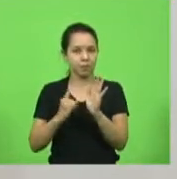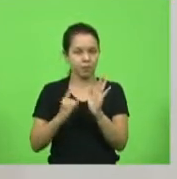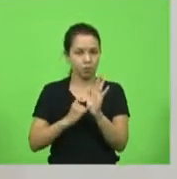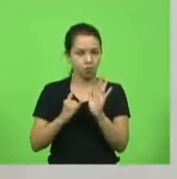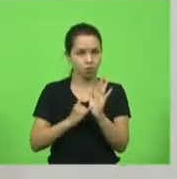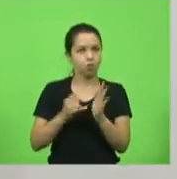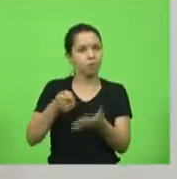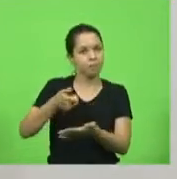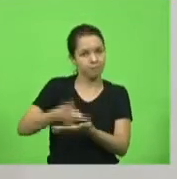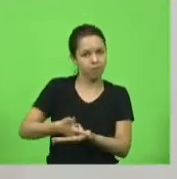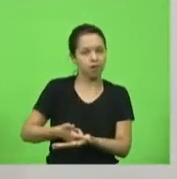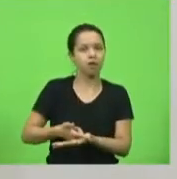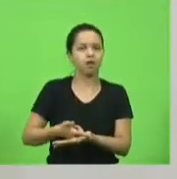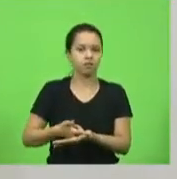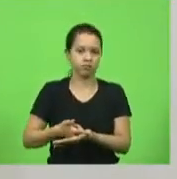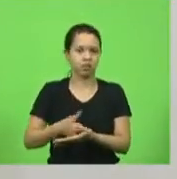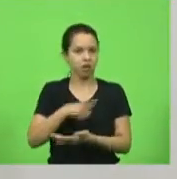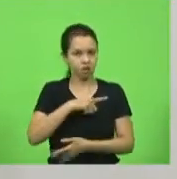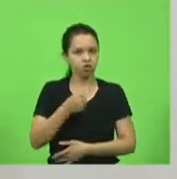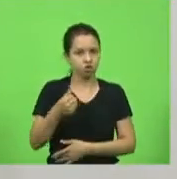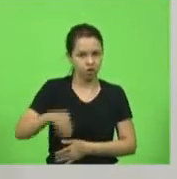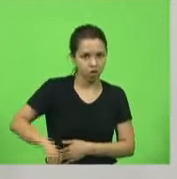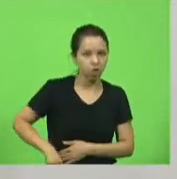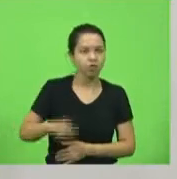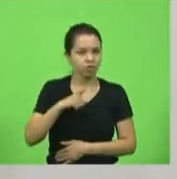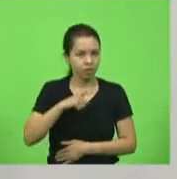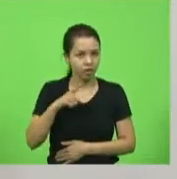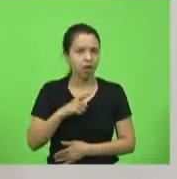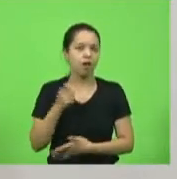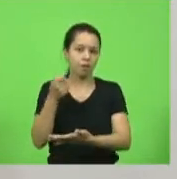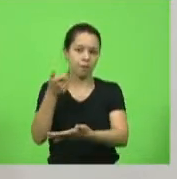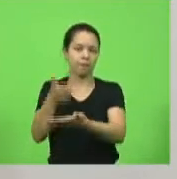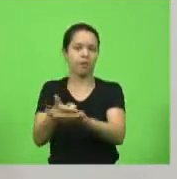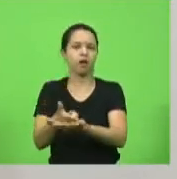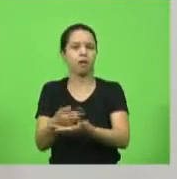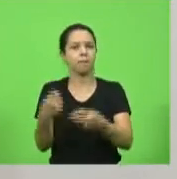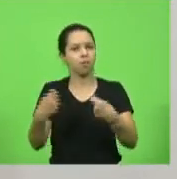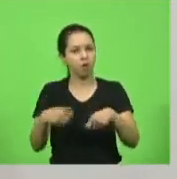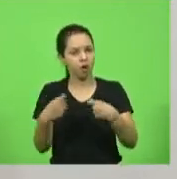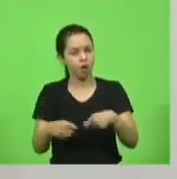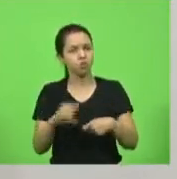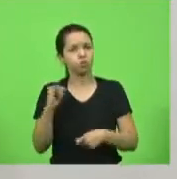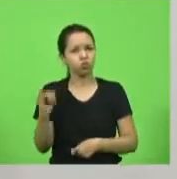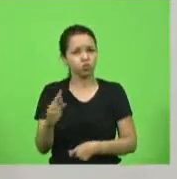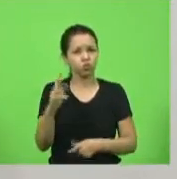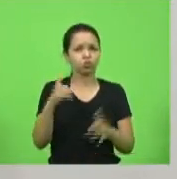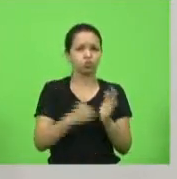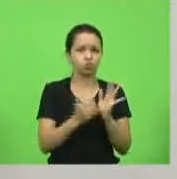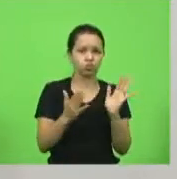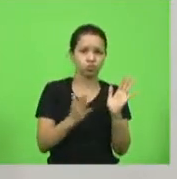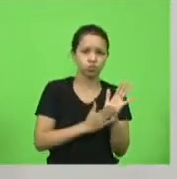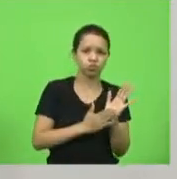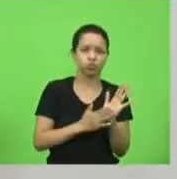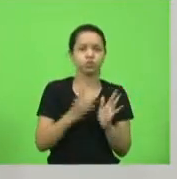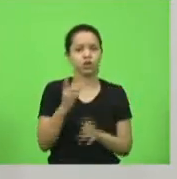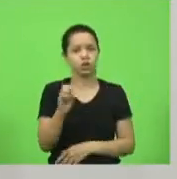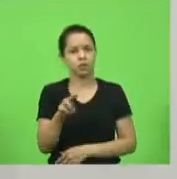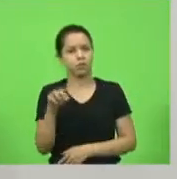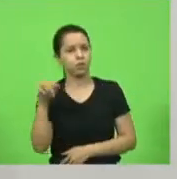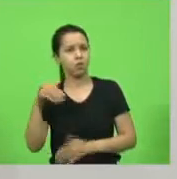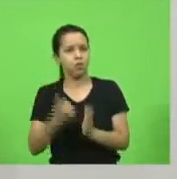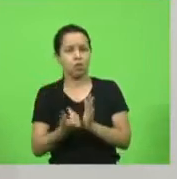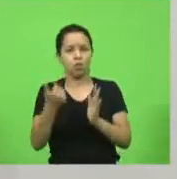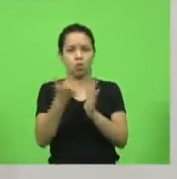imposto quando ele tem o dinheiro no bolso por quê? porque senão tem juros tem multa o que era 10 mil vai para 12